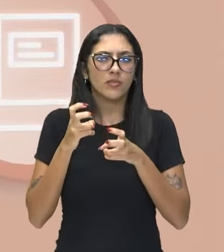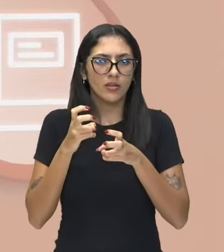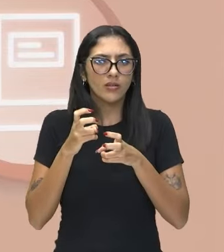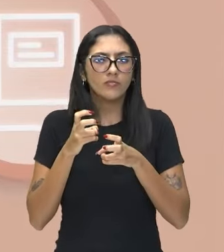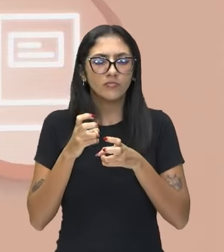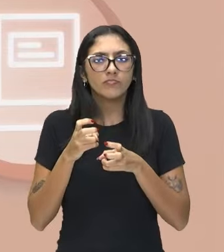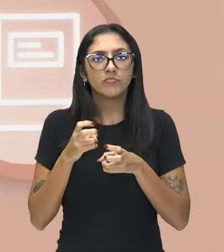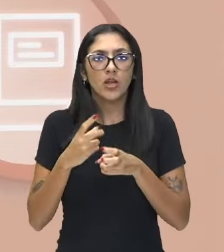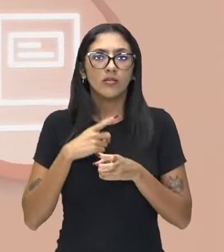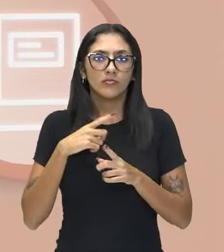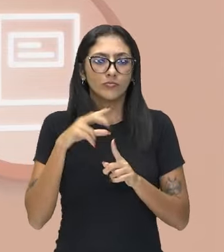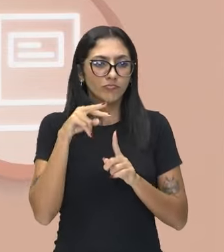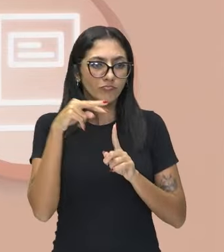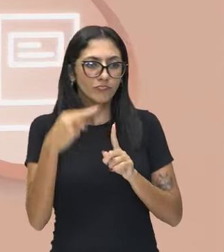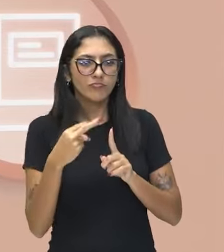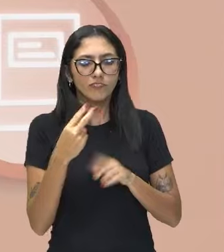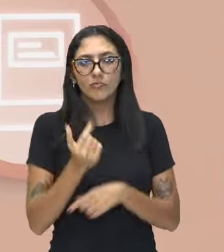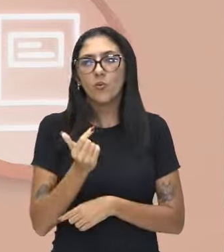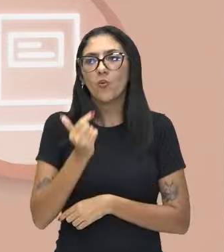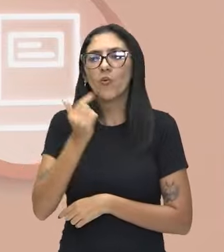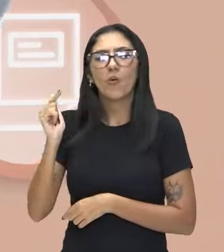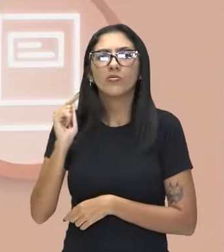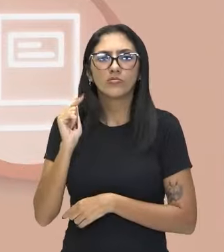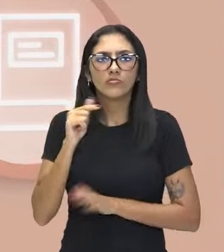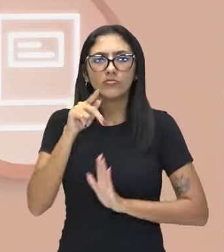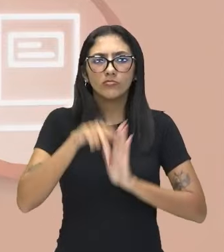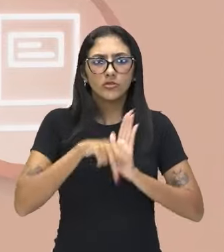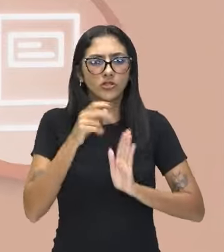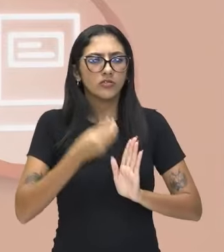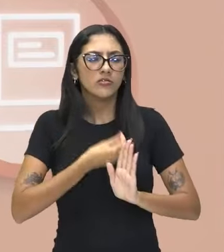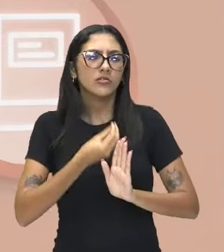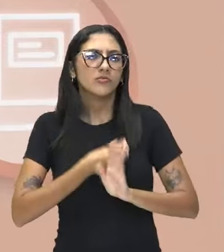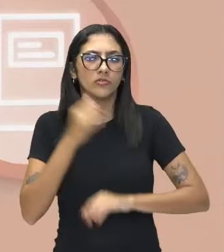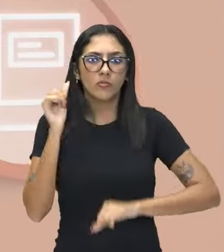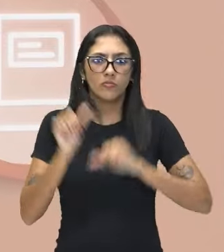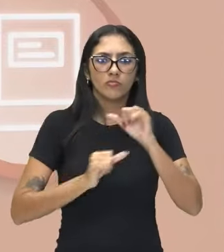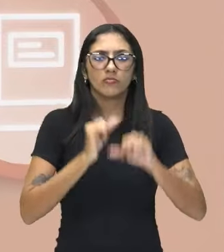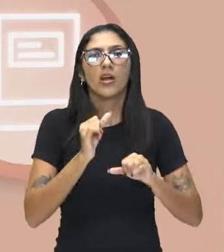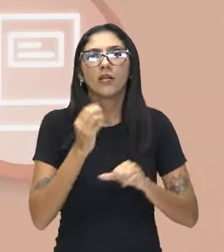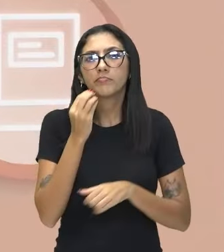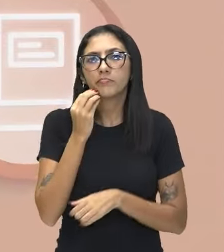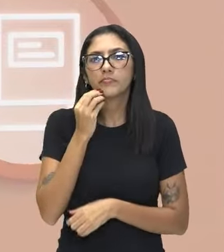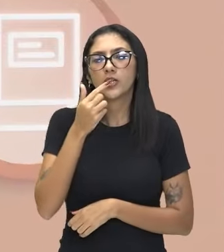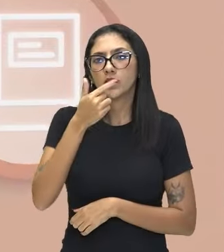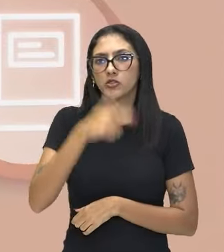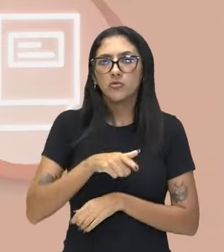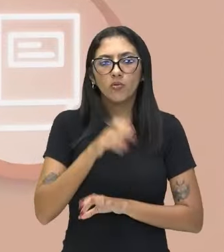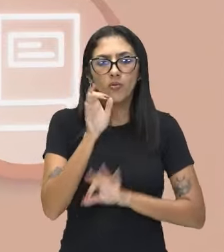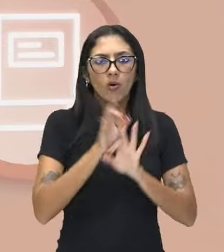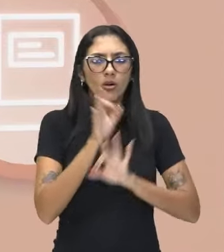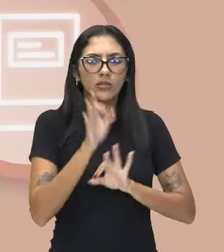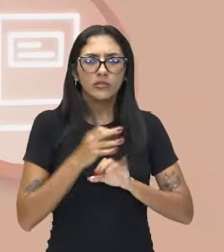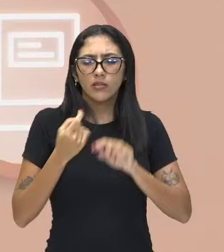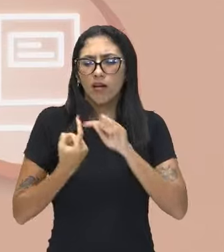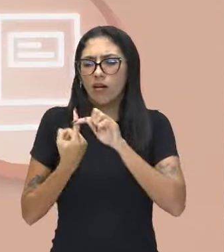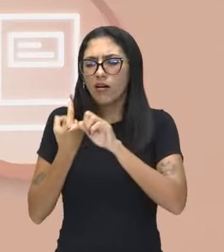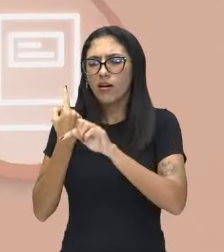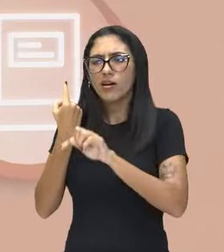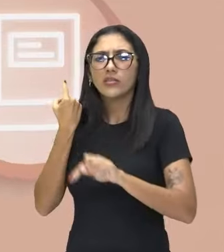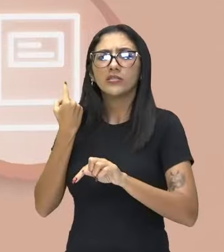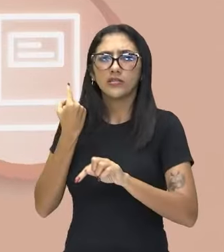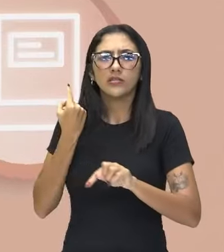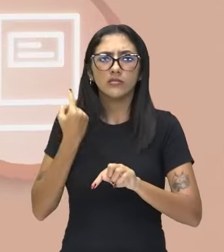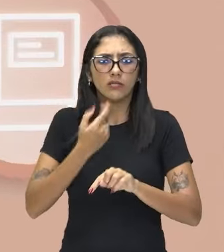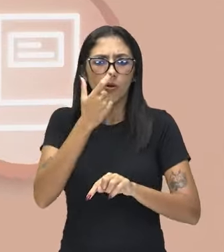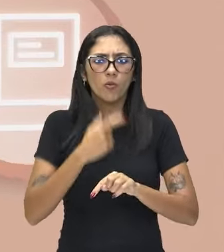um novo projeto. Ou então, tentar reorganizar aquele projeto inicial, que talvez pode não